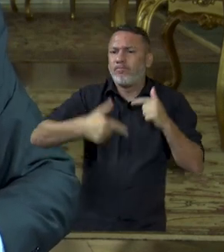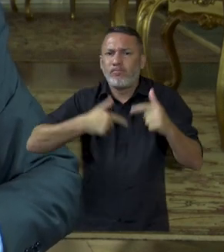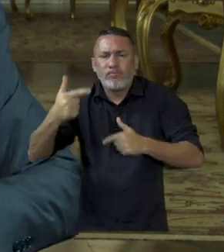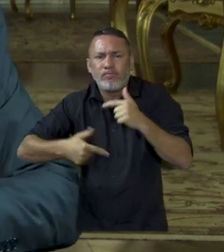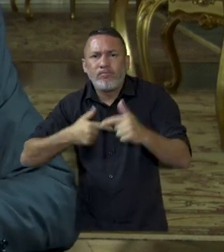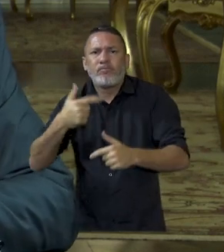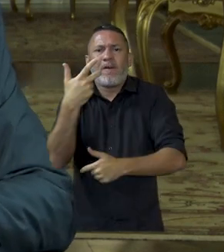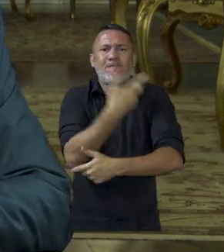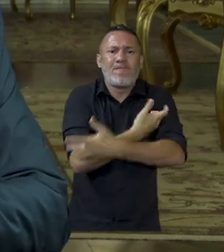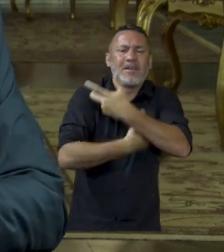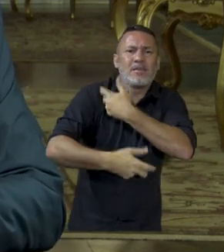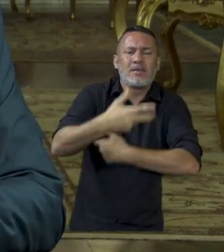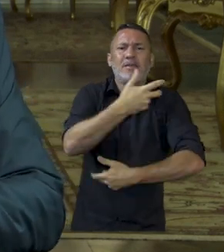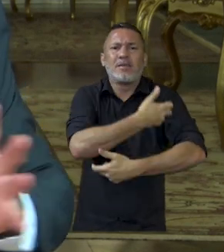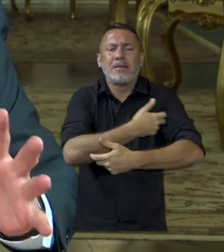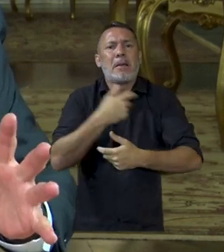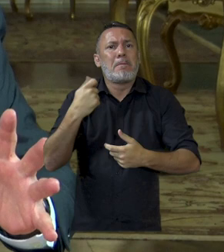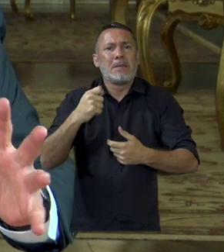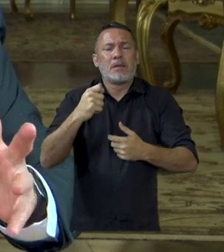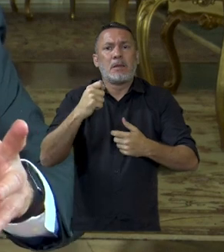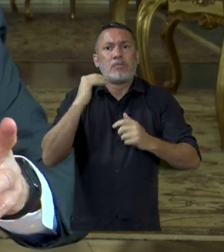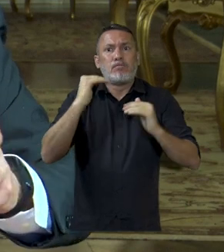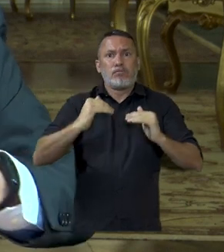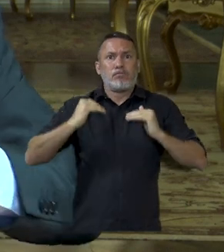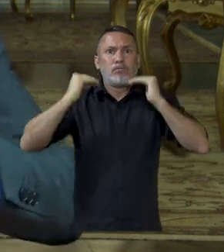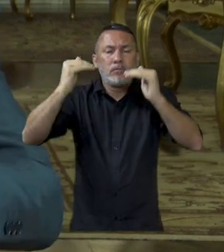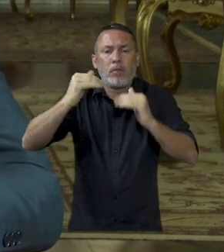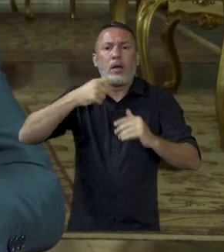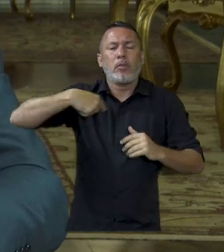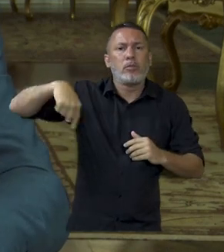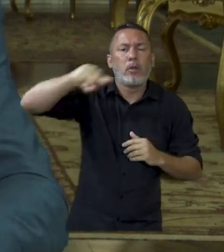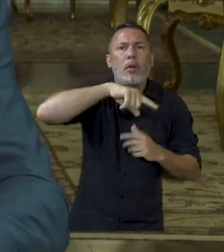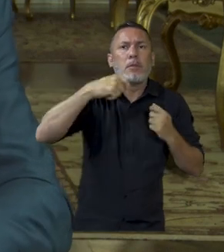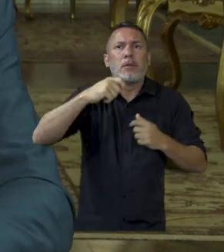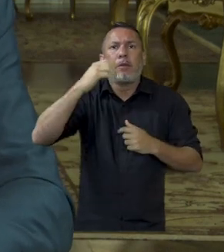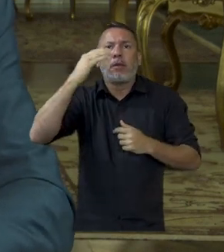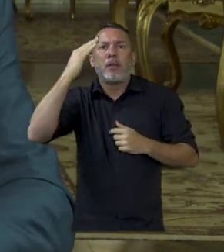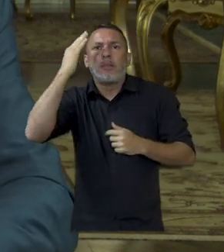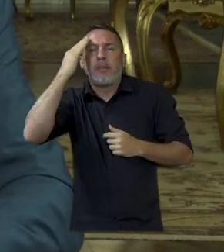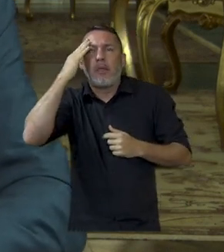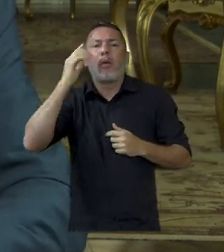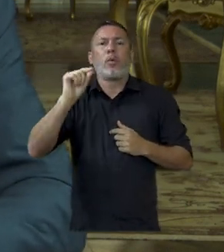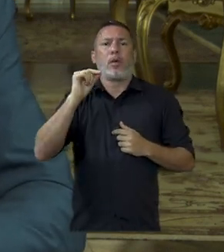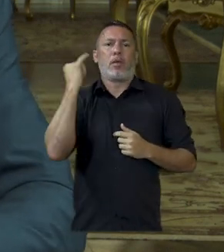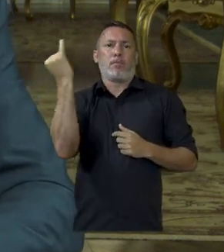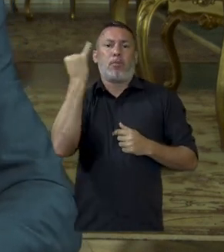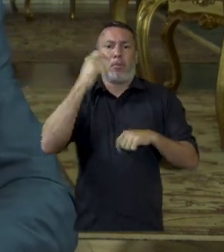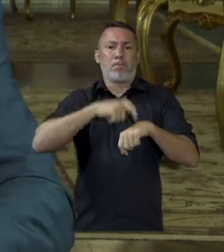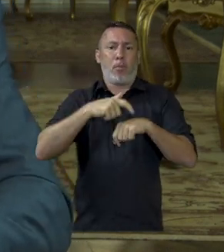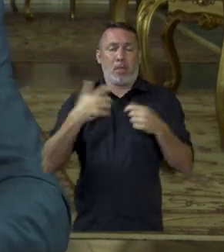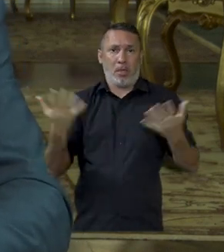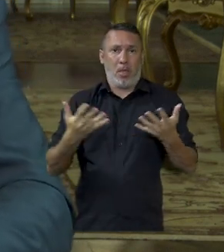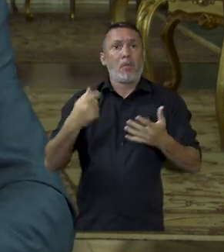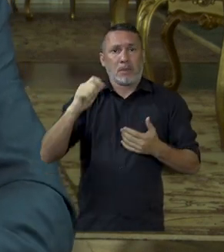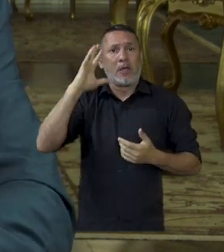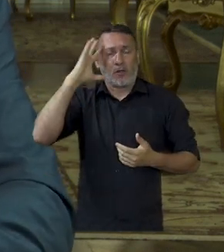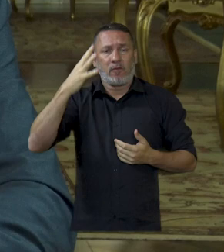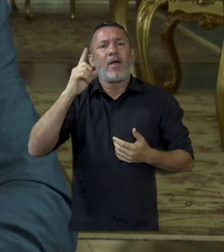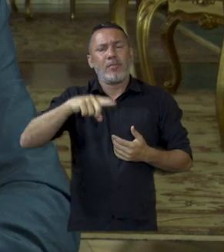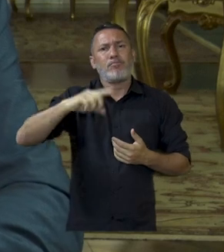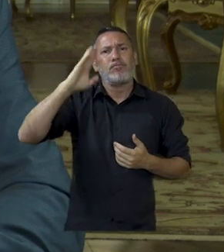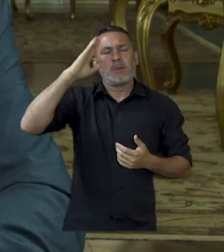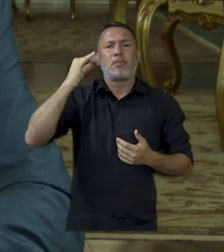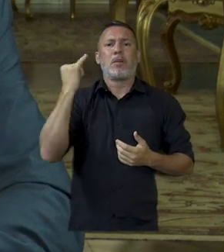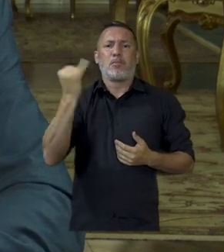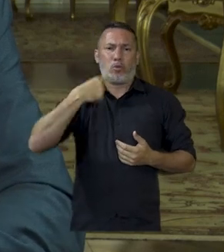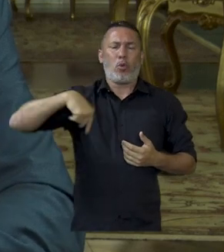rito anormal, para que a gente compreenda a importância do momento que a gente está vivendo,